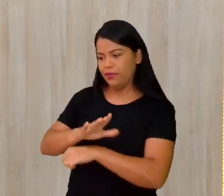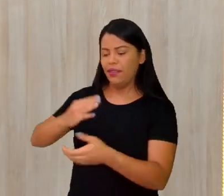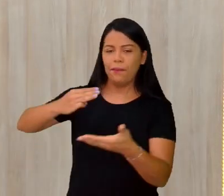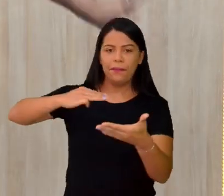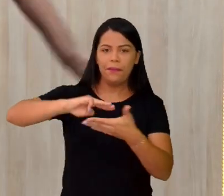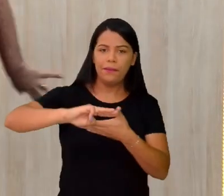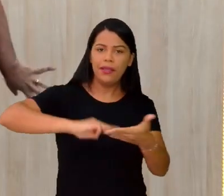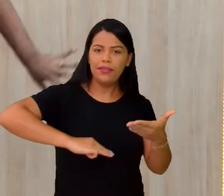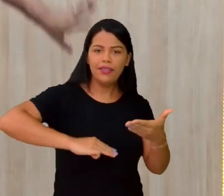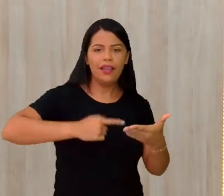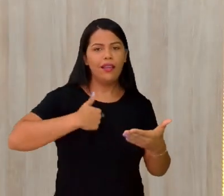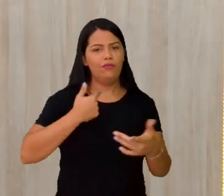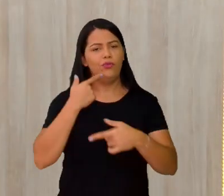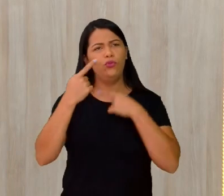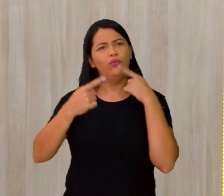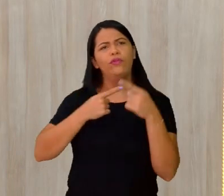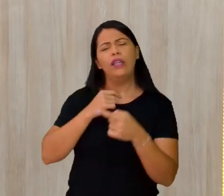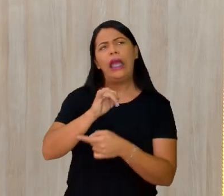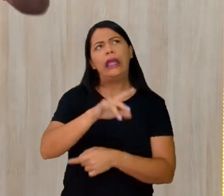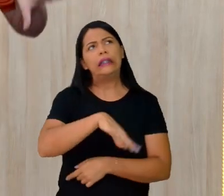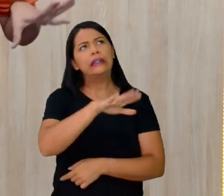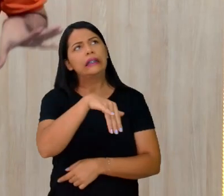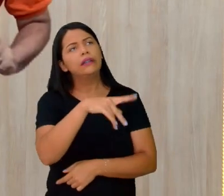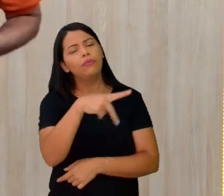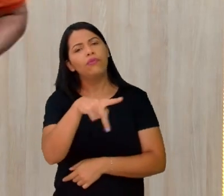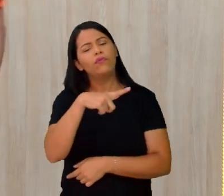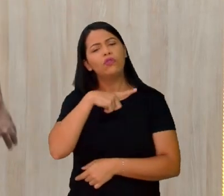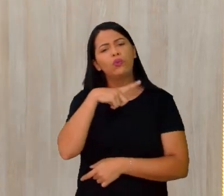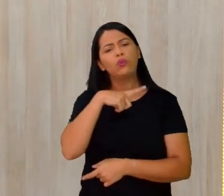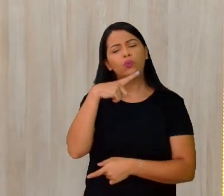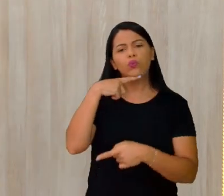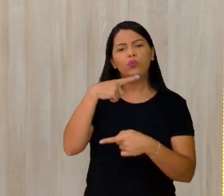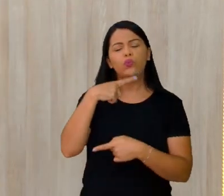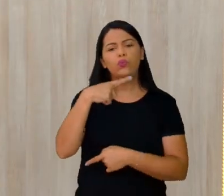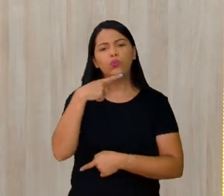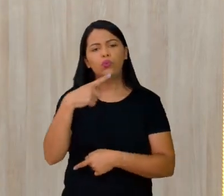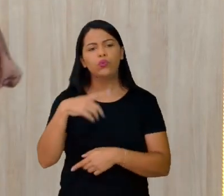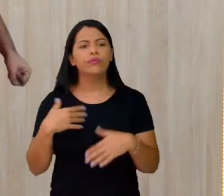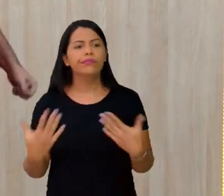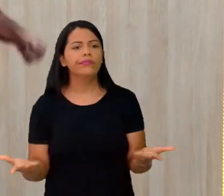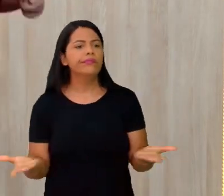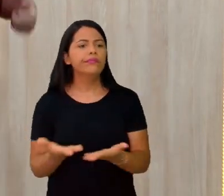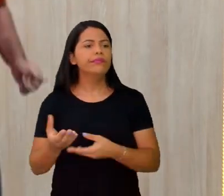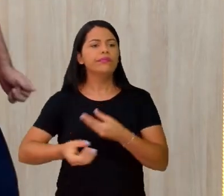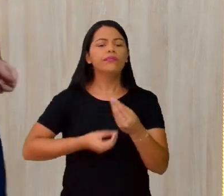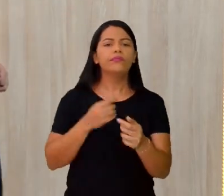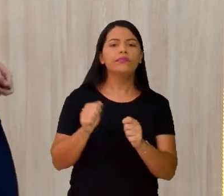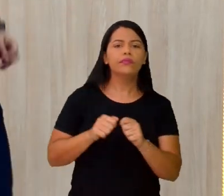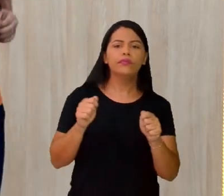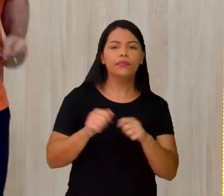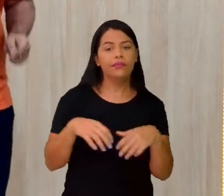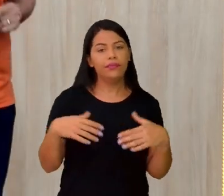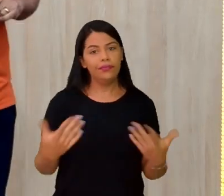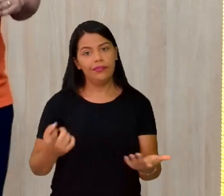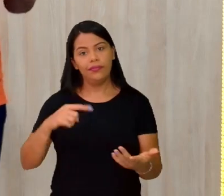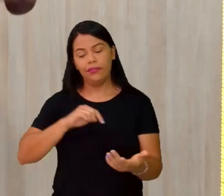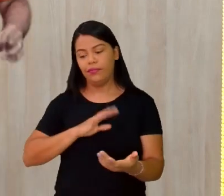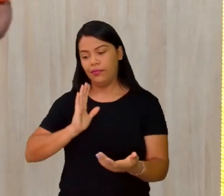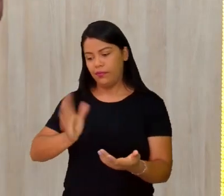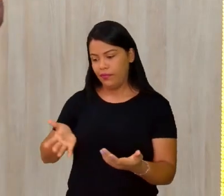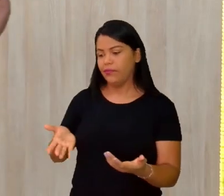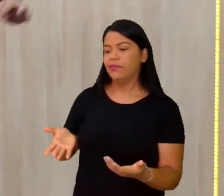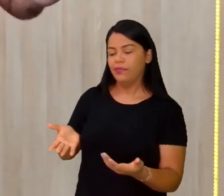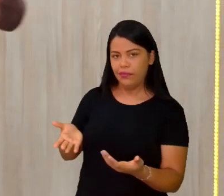dúvida. Eita, professor, fiquei com dúvida nisso, naquilo outro. Aí, o QR Code Uninho já se adiantou, né? Eita, você já